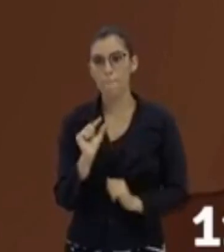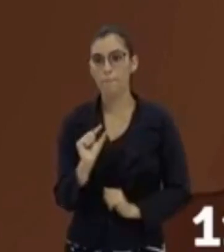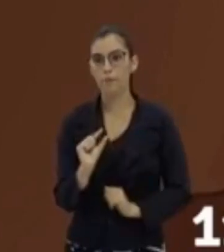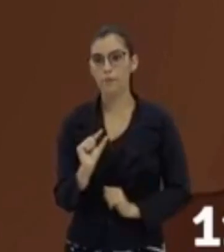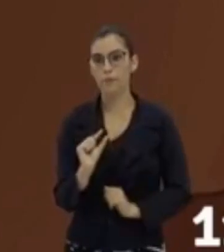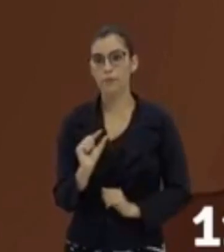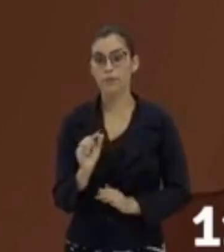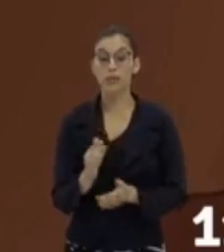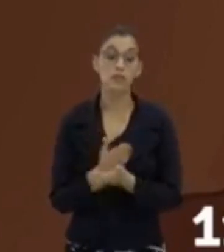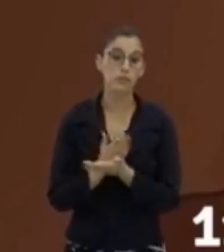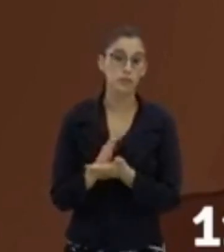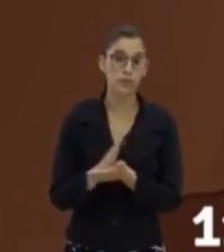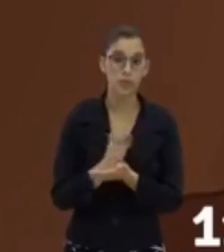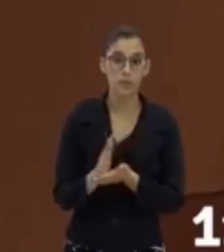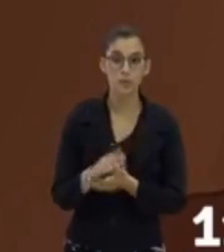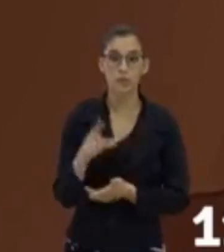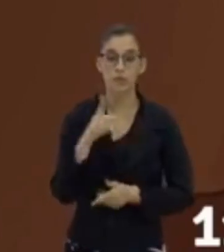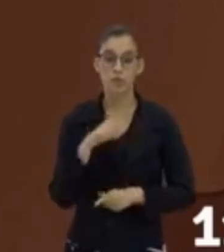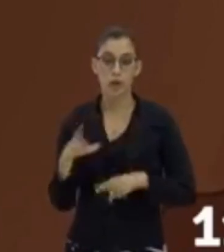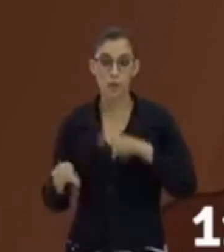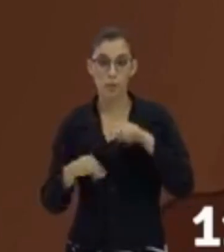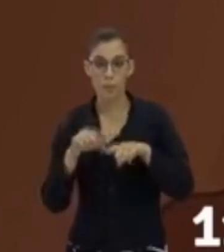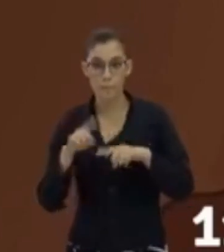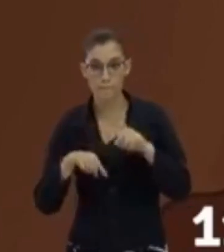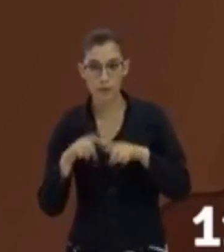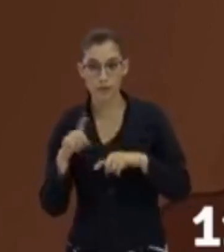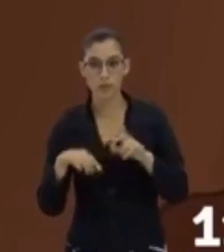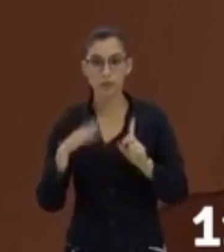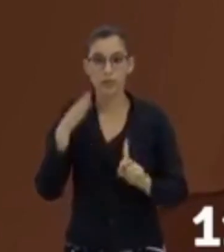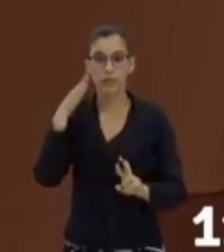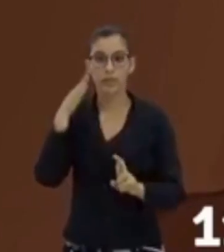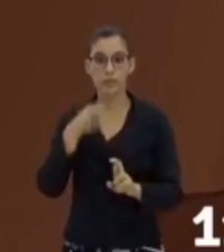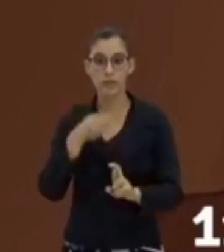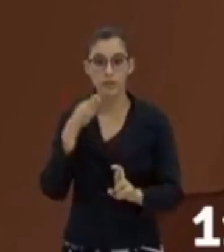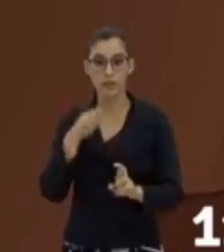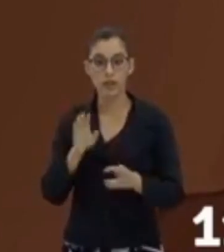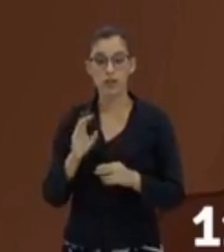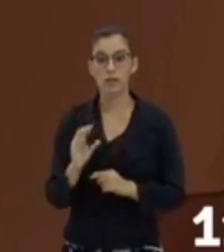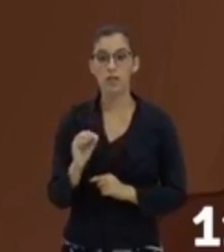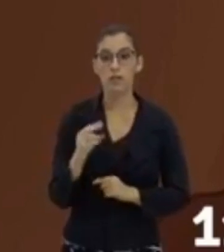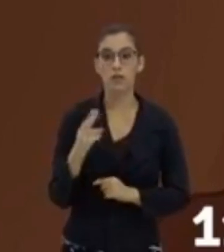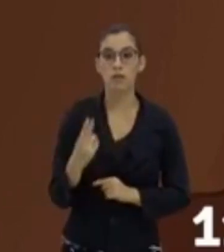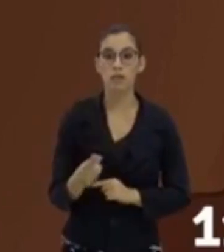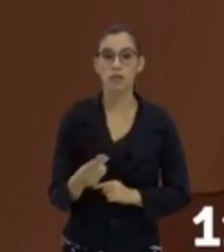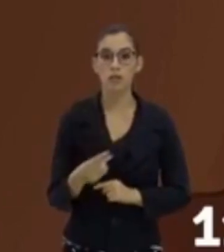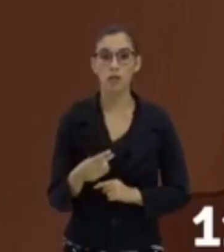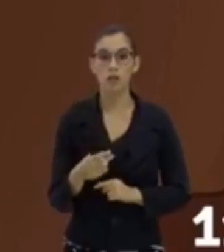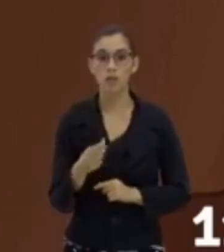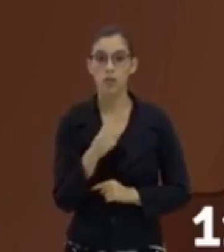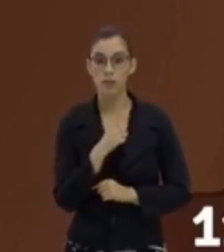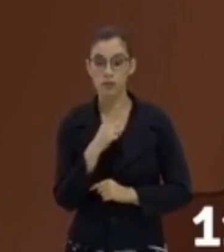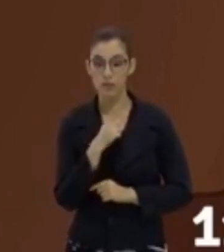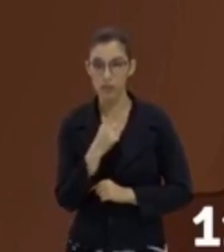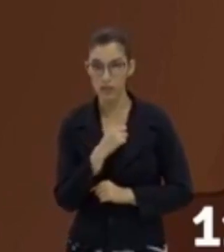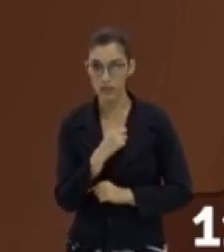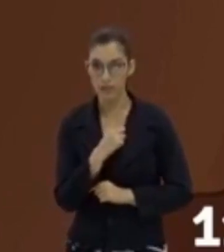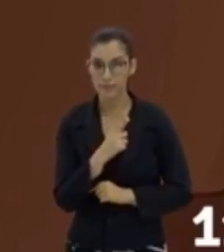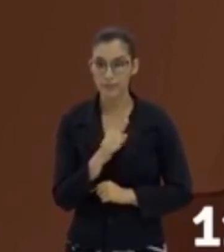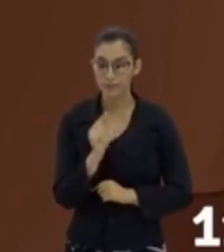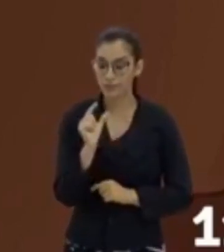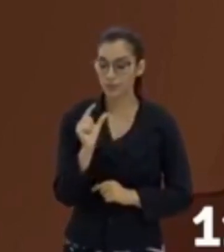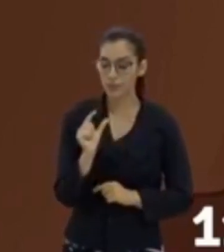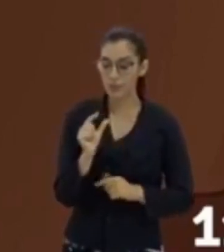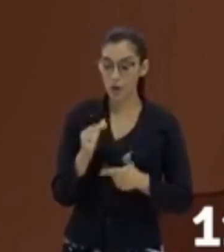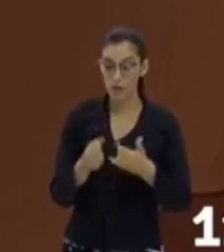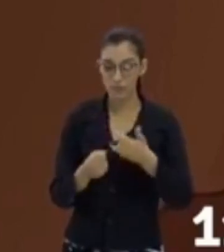geralmente, quando você tem um objeto representado, e quando você pega um denominador pequeno, aquela